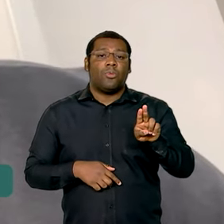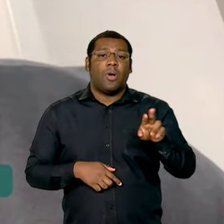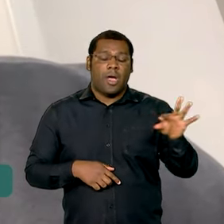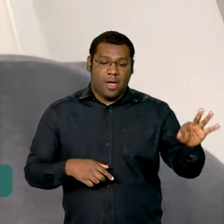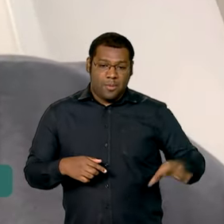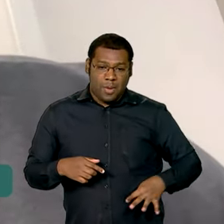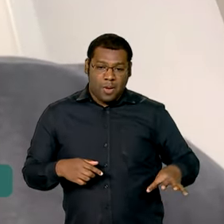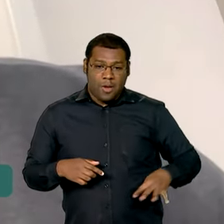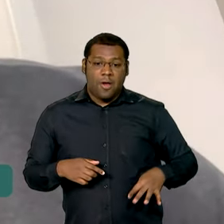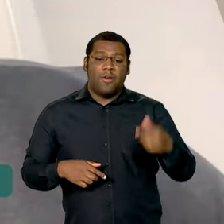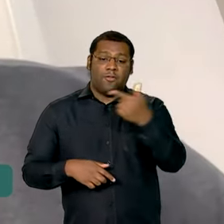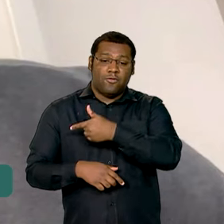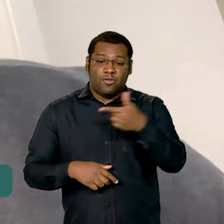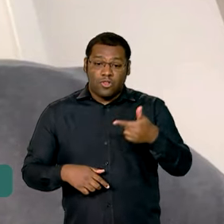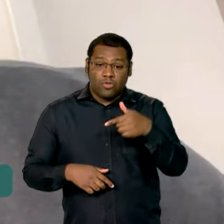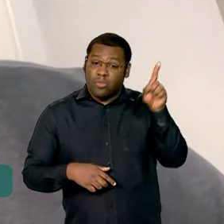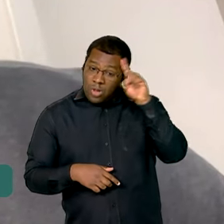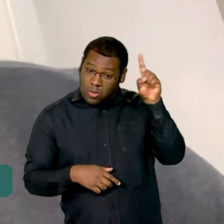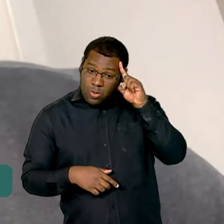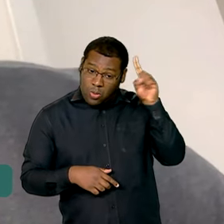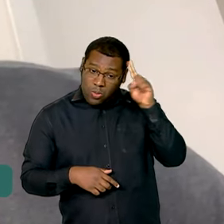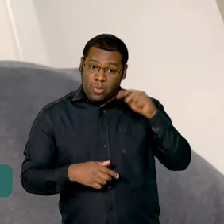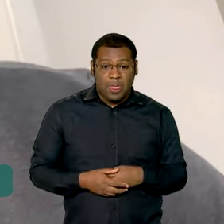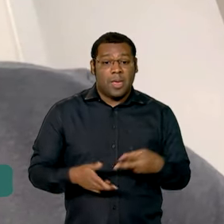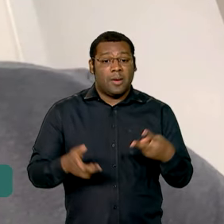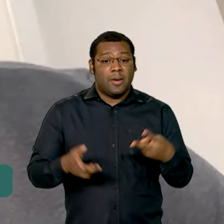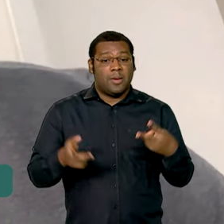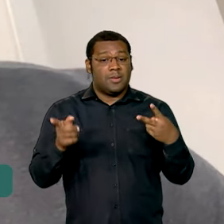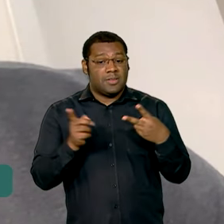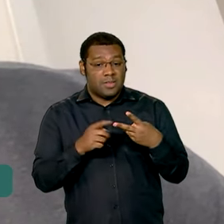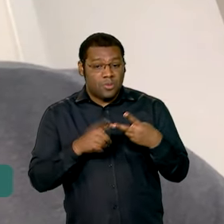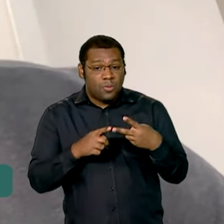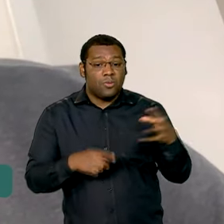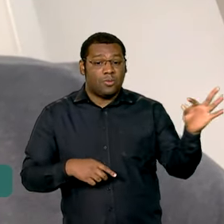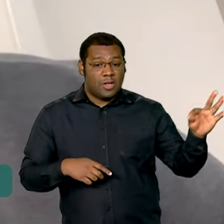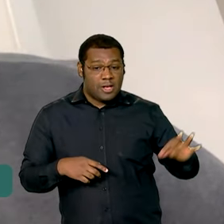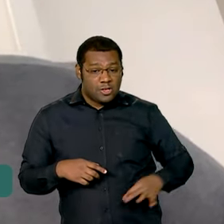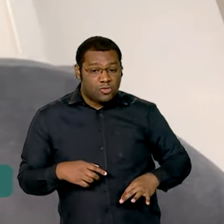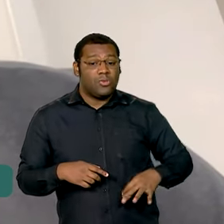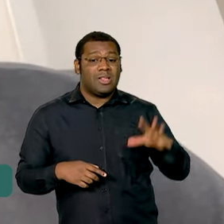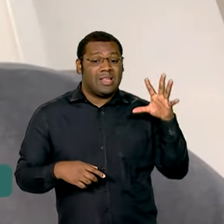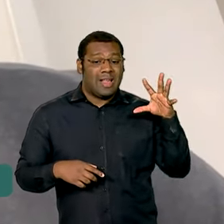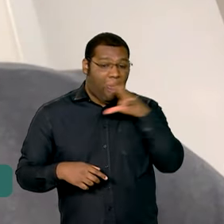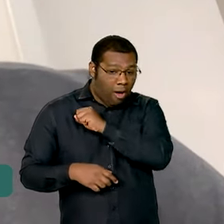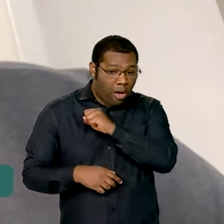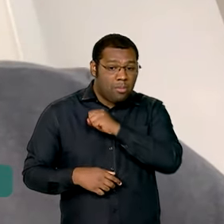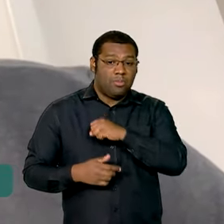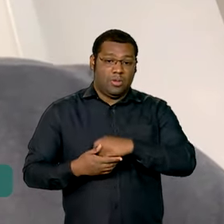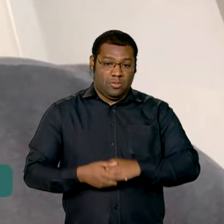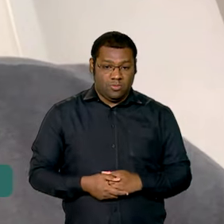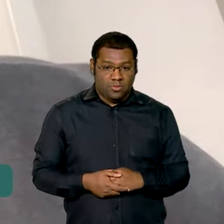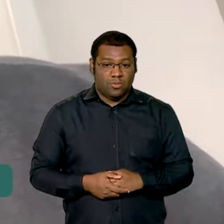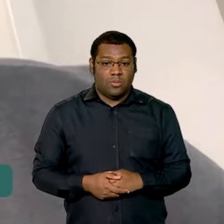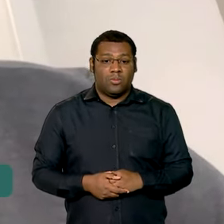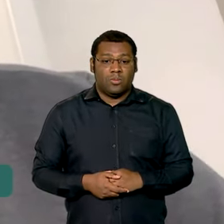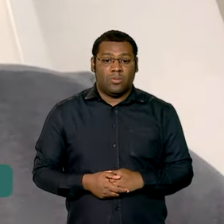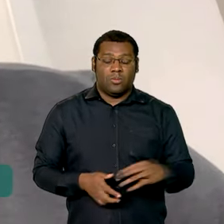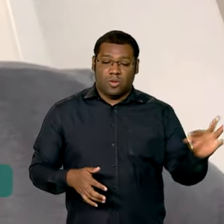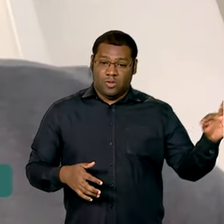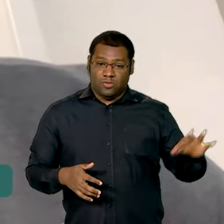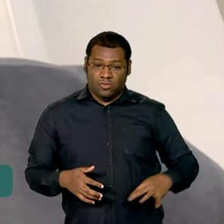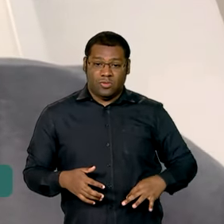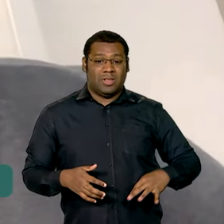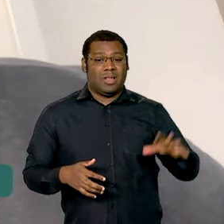E, junto com ela, para manter o controle glicêmico, eu preciso de insulina de ação rápida. E essa insulina de ação rápida